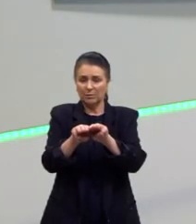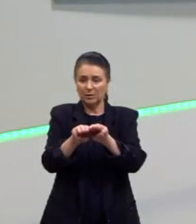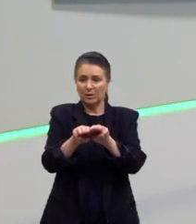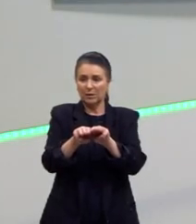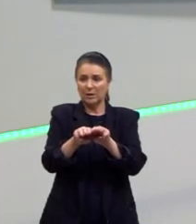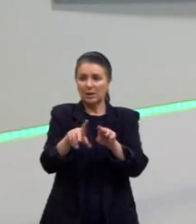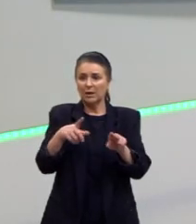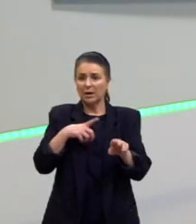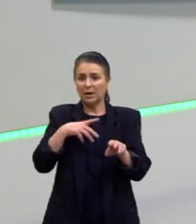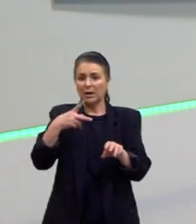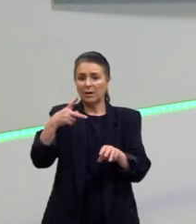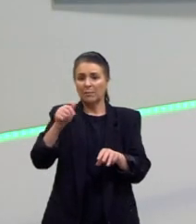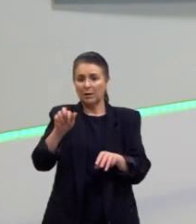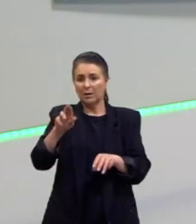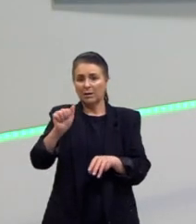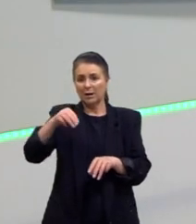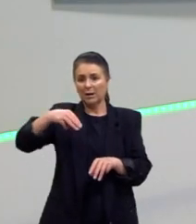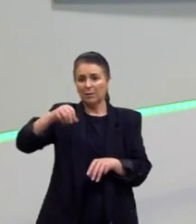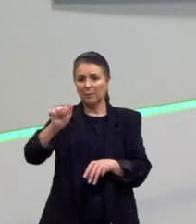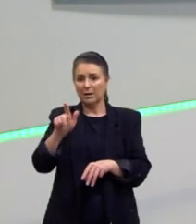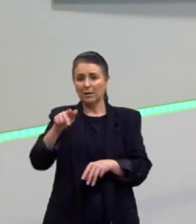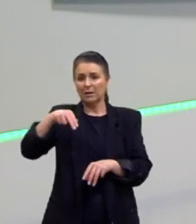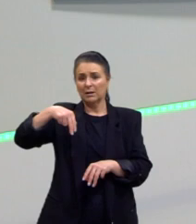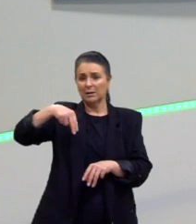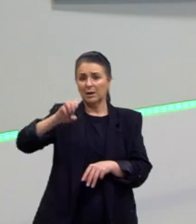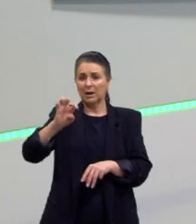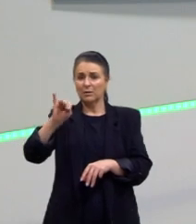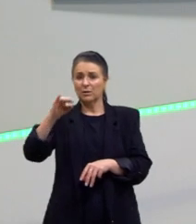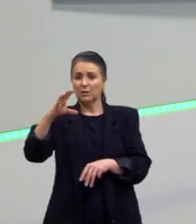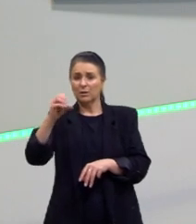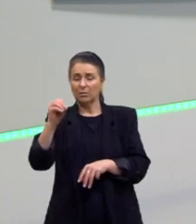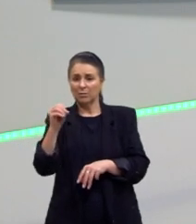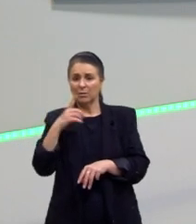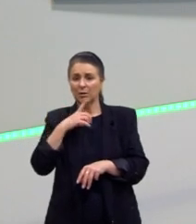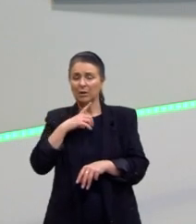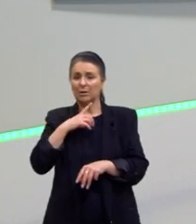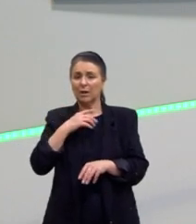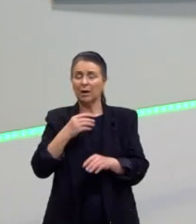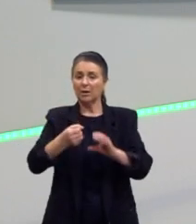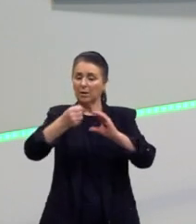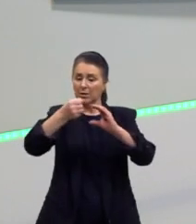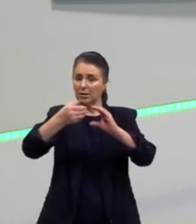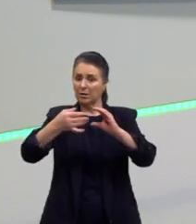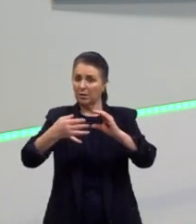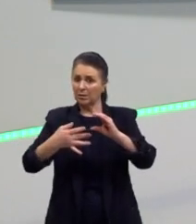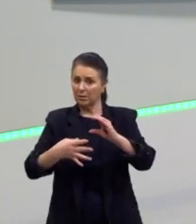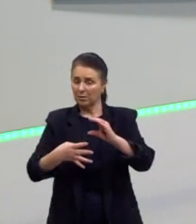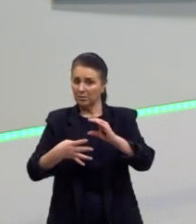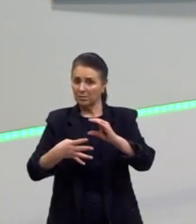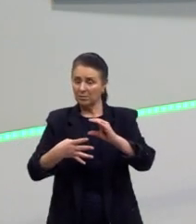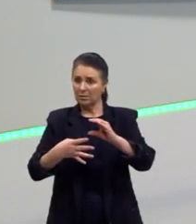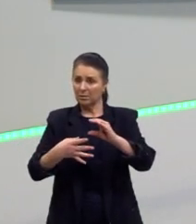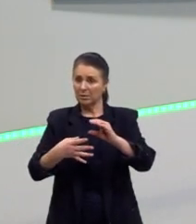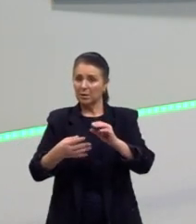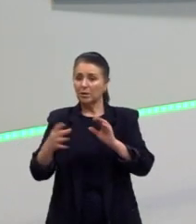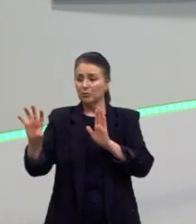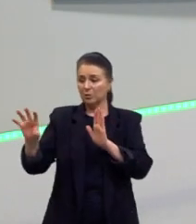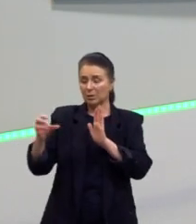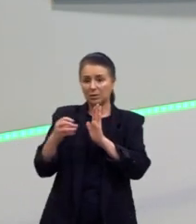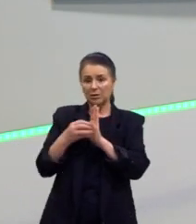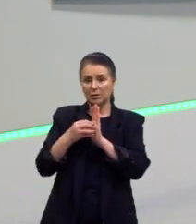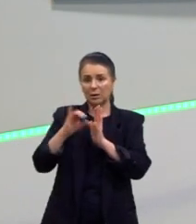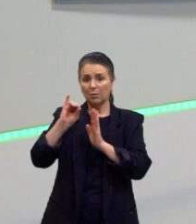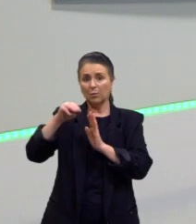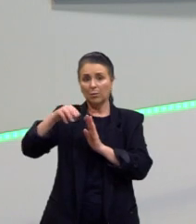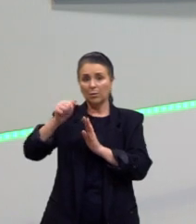é paramagnético, né? Por conta disso. Ele vai ter, né? Propriedades de se atrair com um